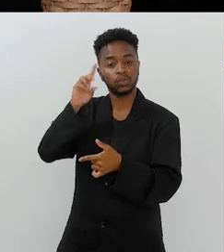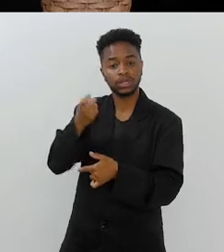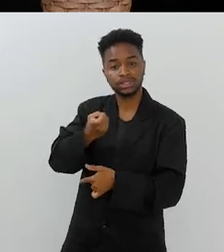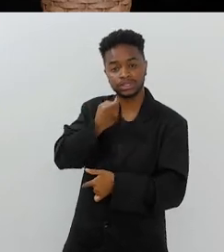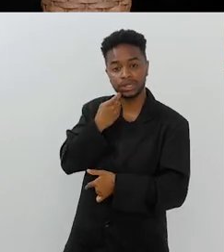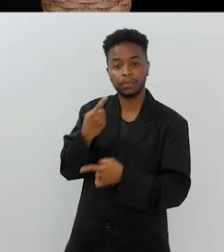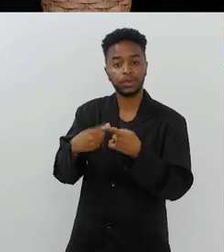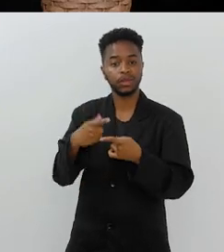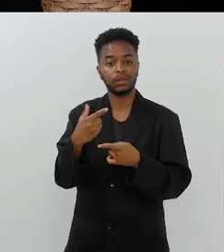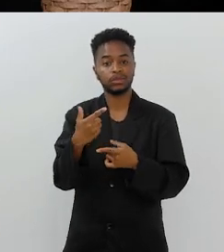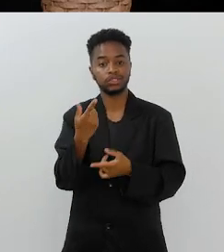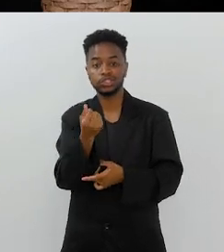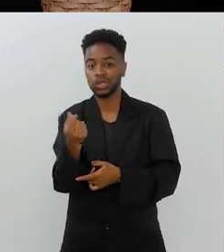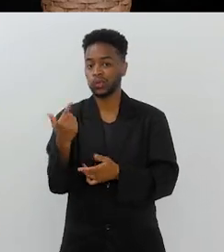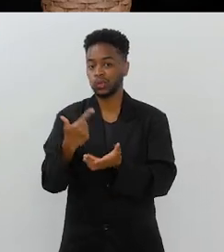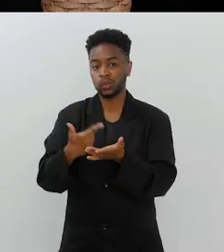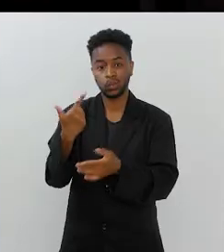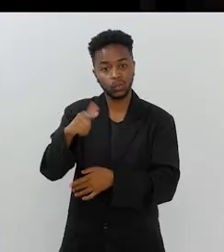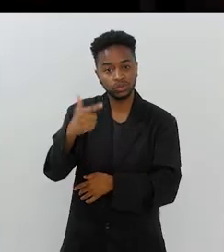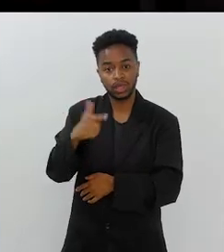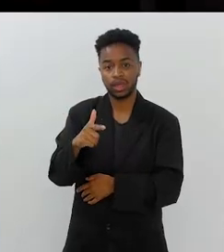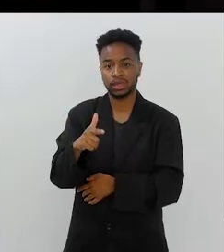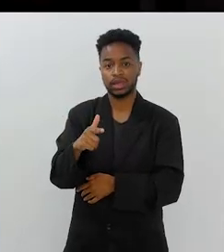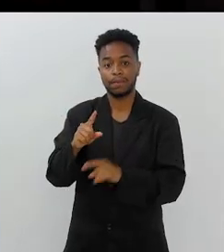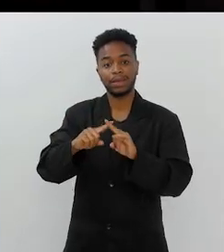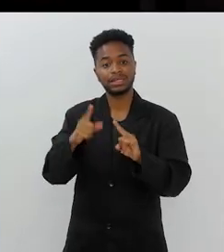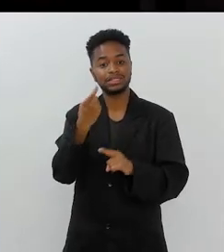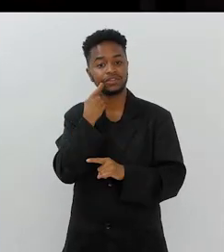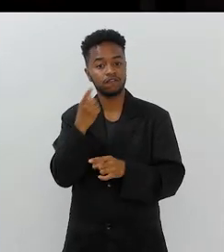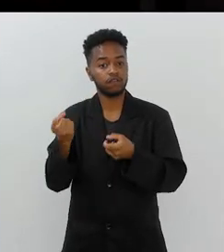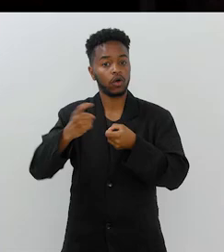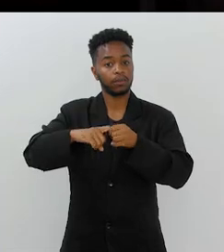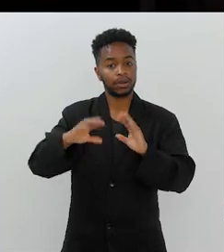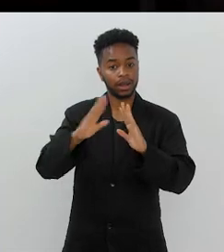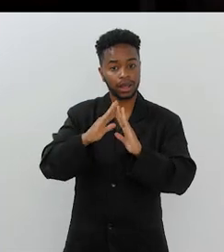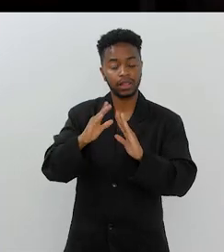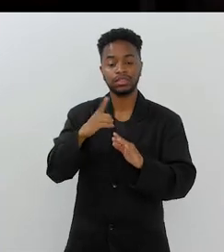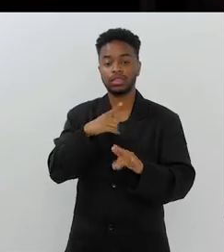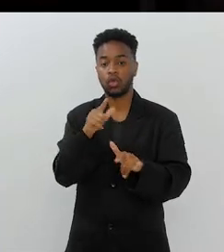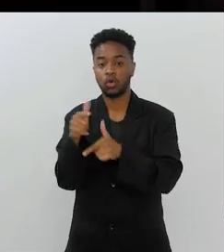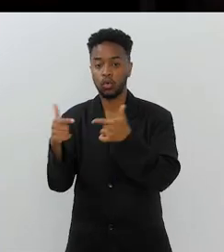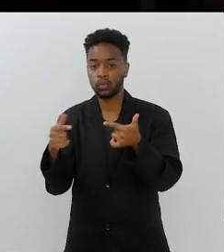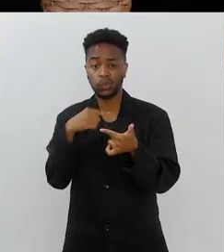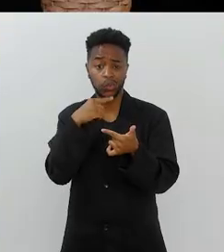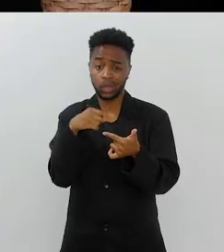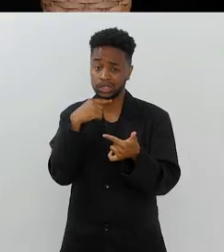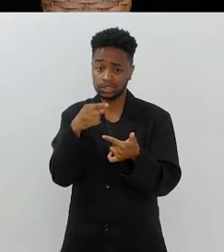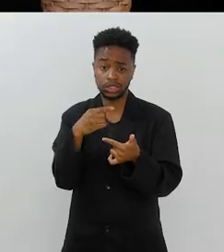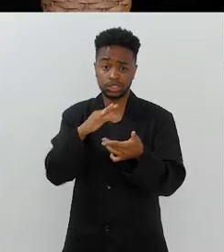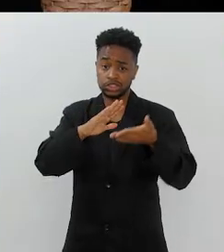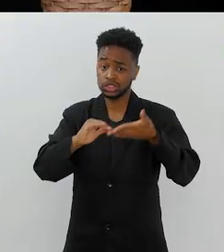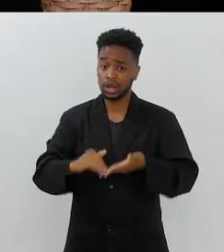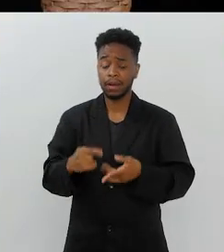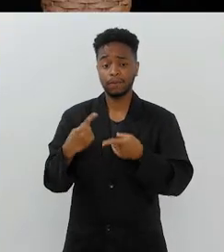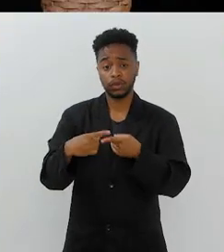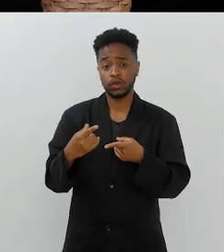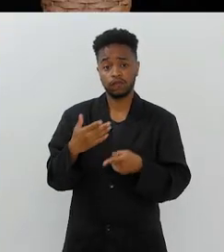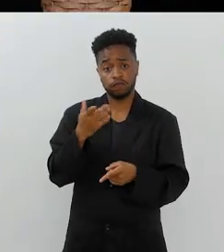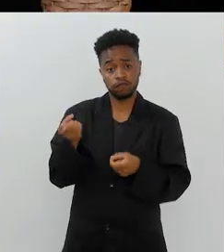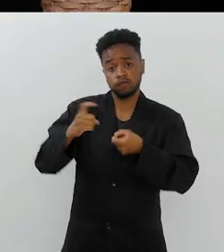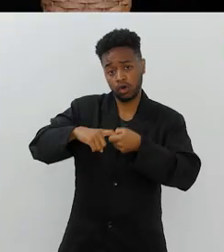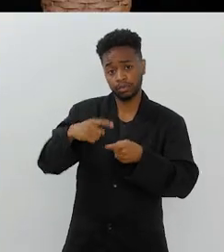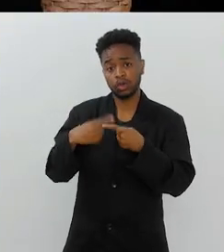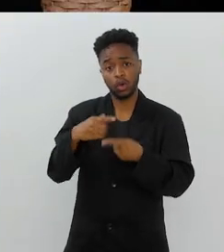não tem o dinheiro da passagem, aí vem segunda, vai sexta. quem está ali porque não adianta que a gente tirar que ele vai voltar porque ele